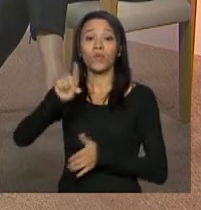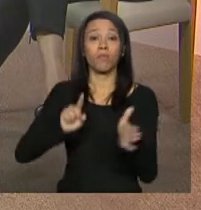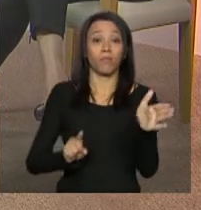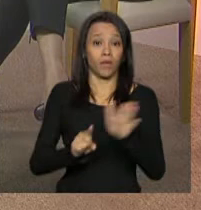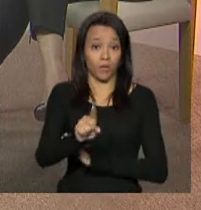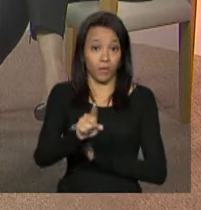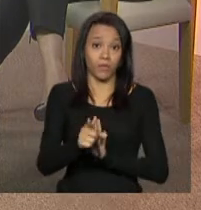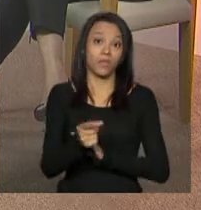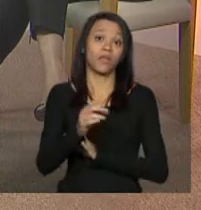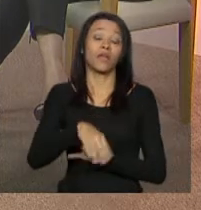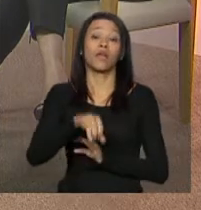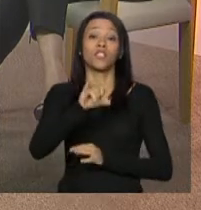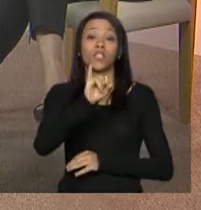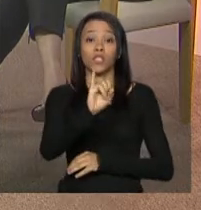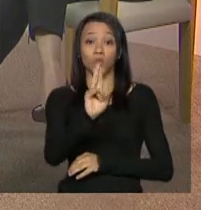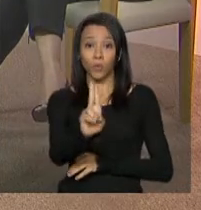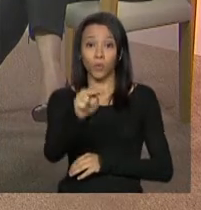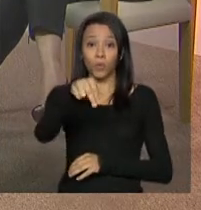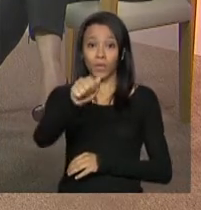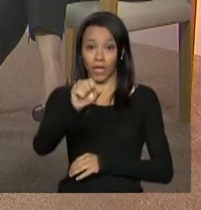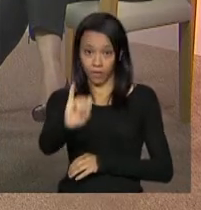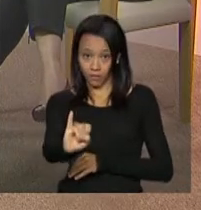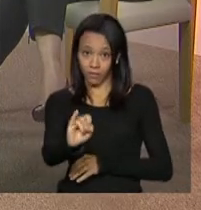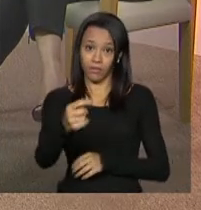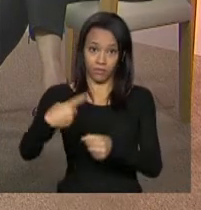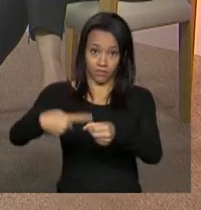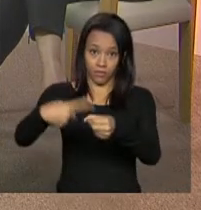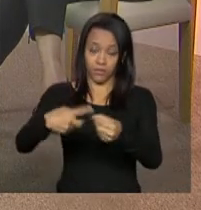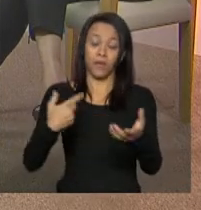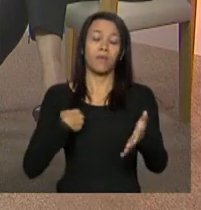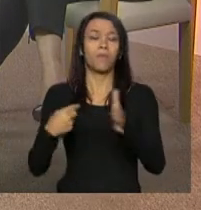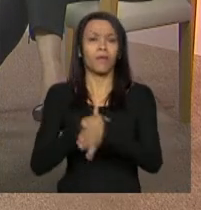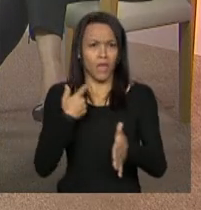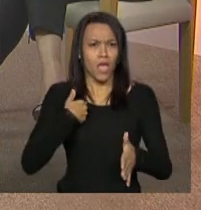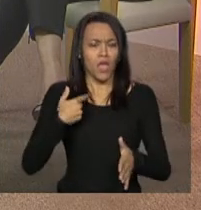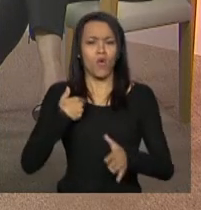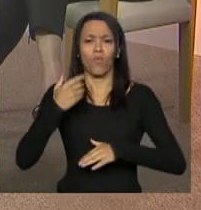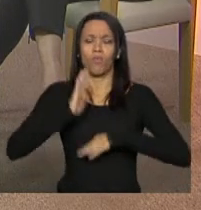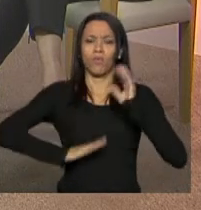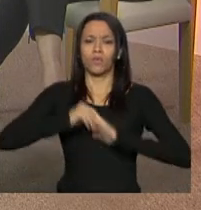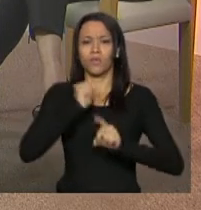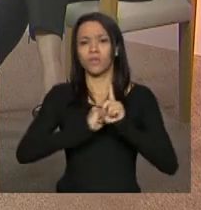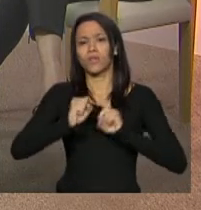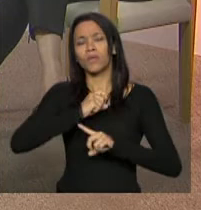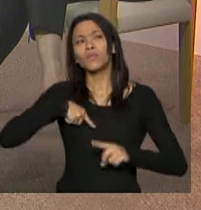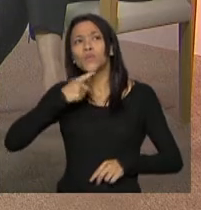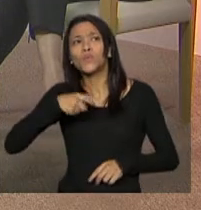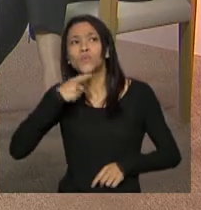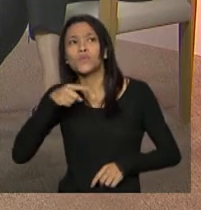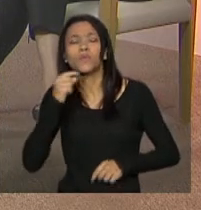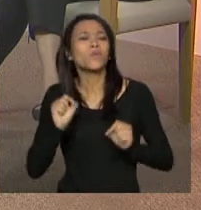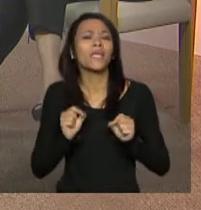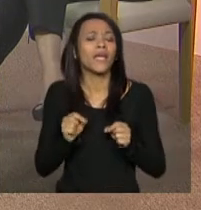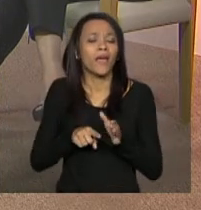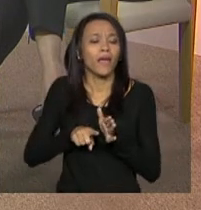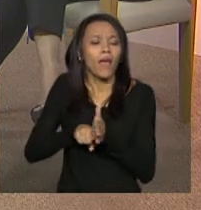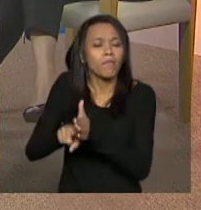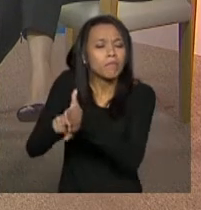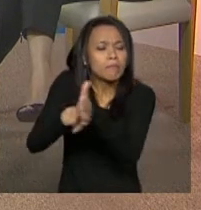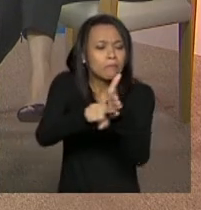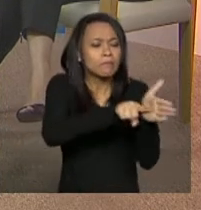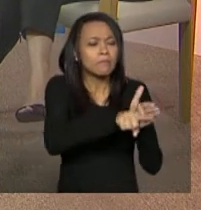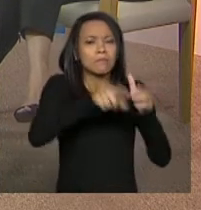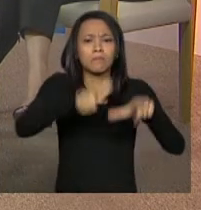Soares de UNAI, Minas Gerais sou assistente social e estou em dúvida acerca do diagnóstico do território o que seria isso? Carla, você